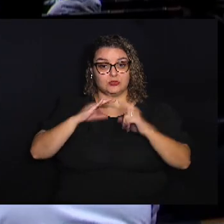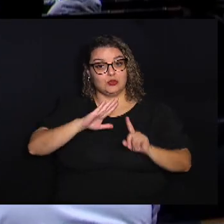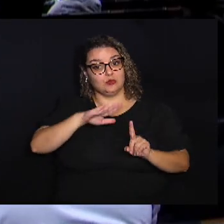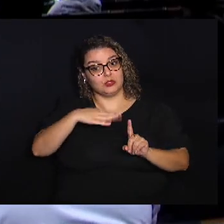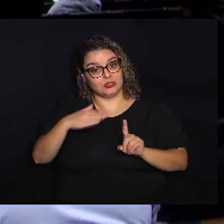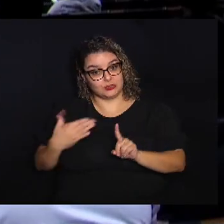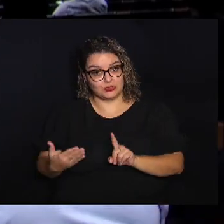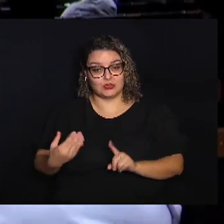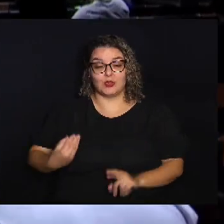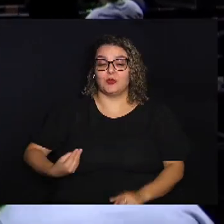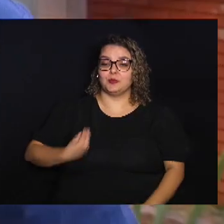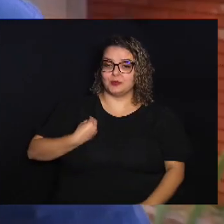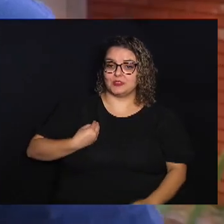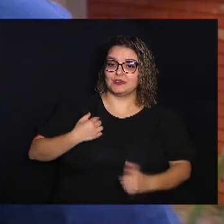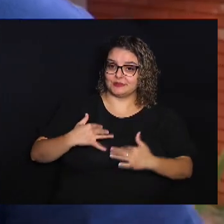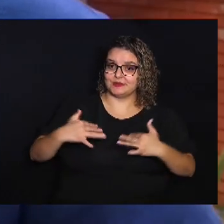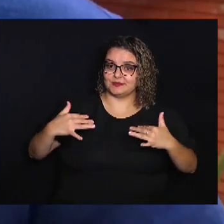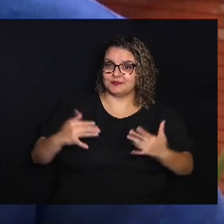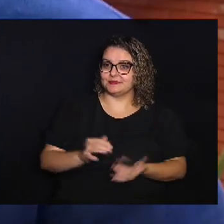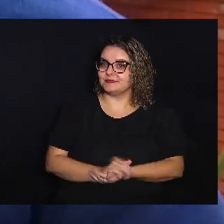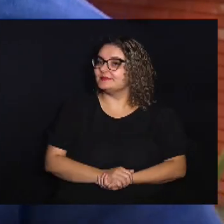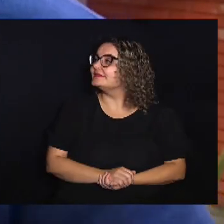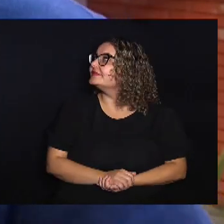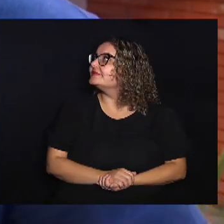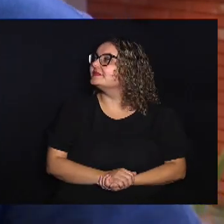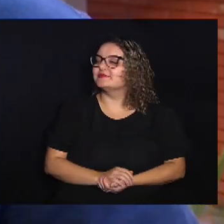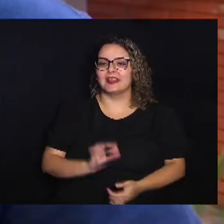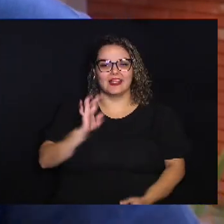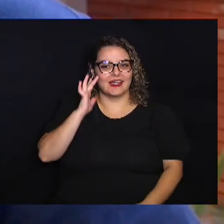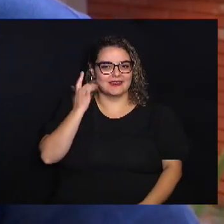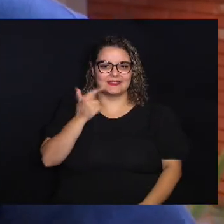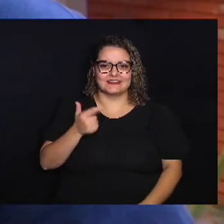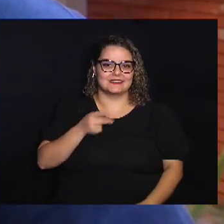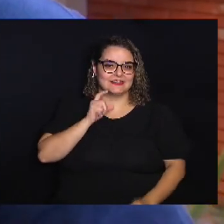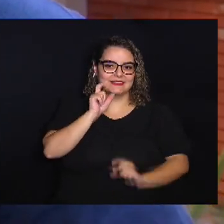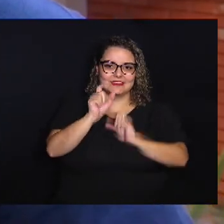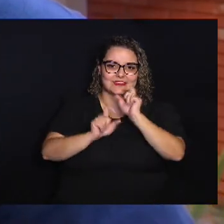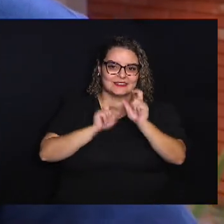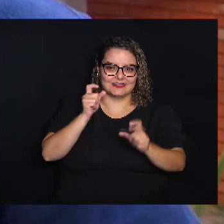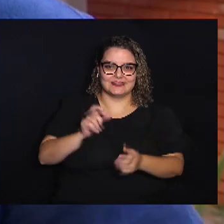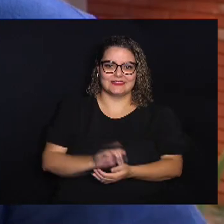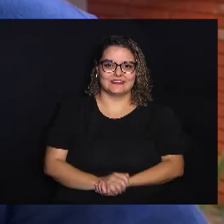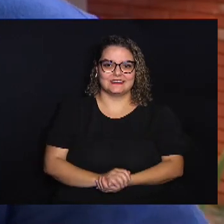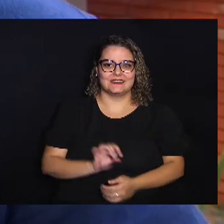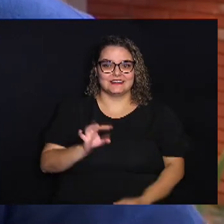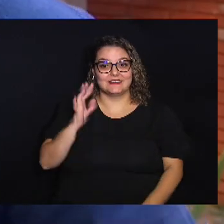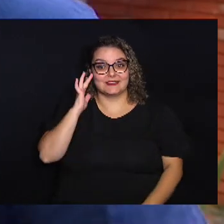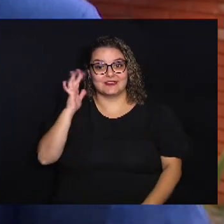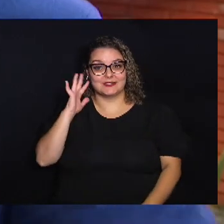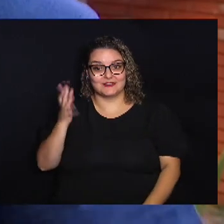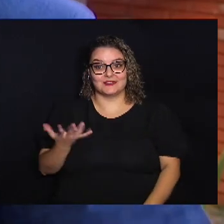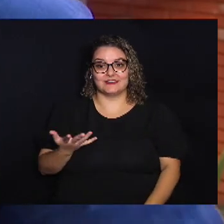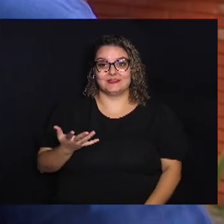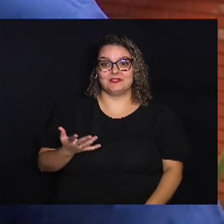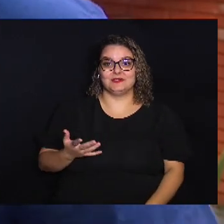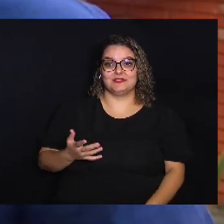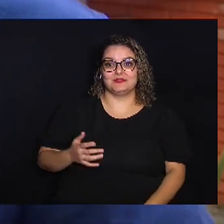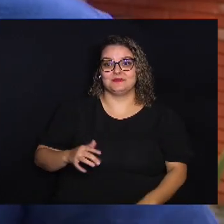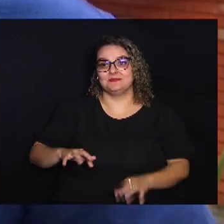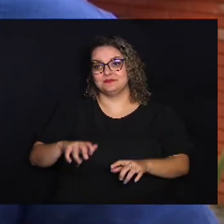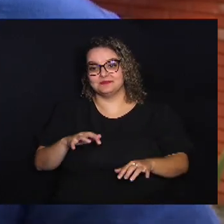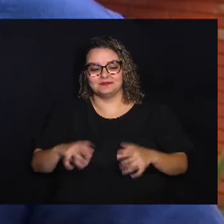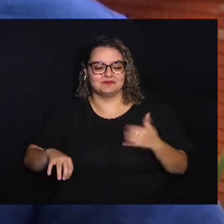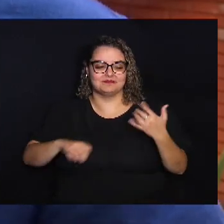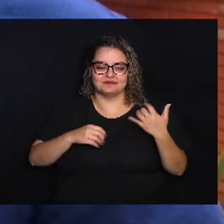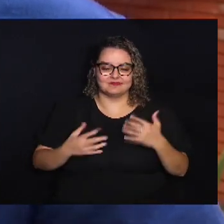Presentes Na plateia Acho que a gente Não tem nem palavras Assim É só da gente Imaginar De estar tocando Essas